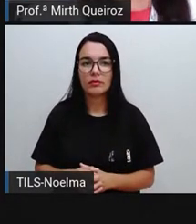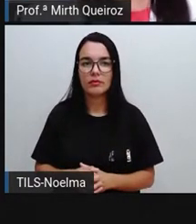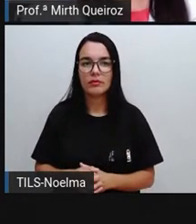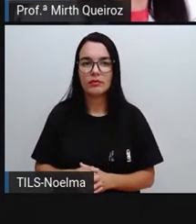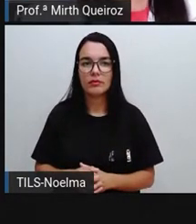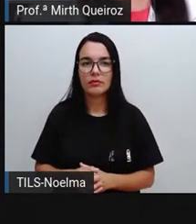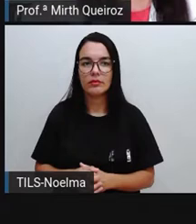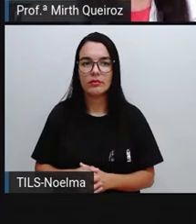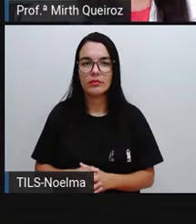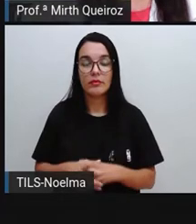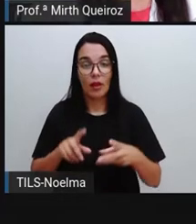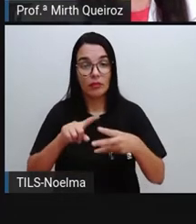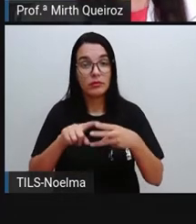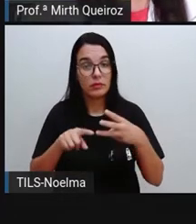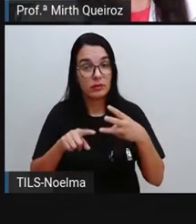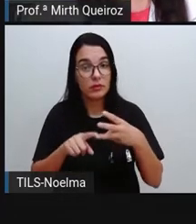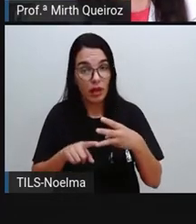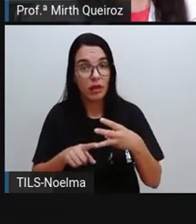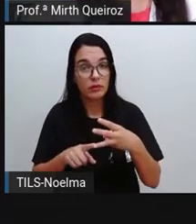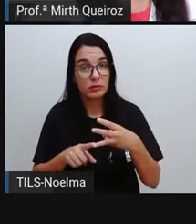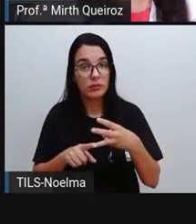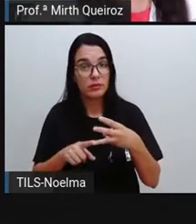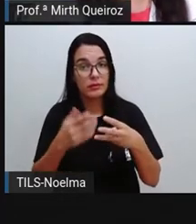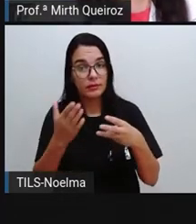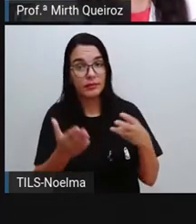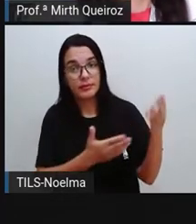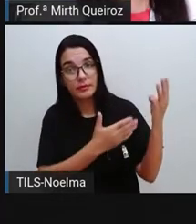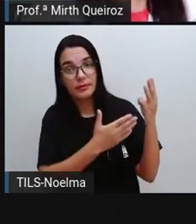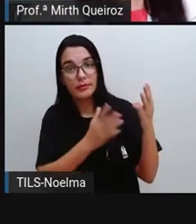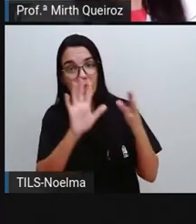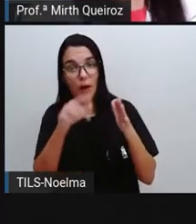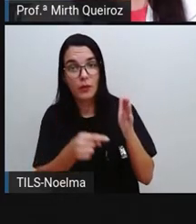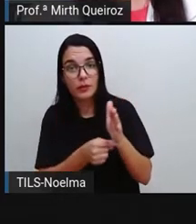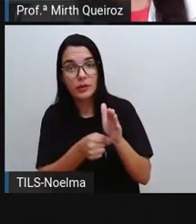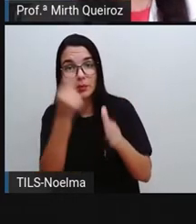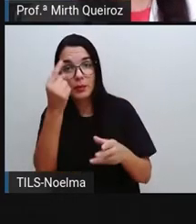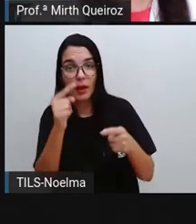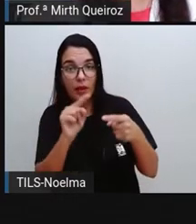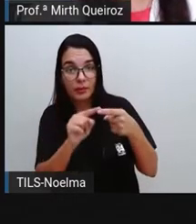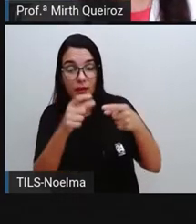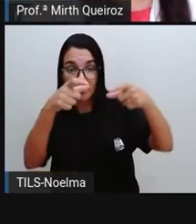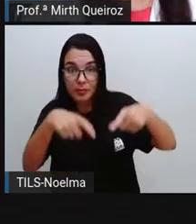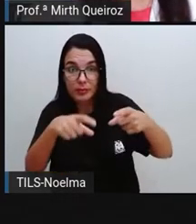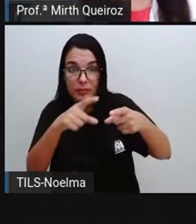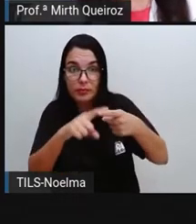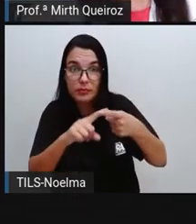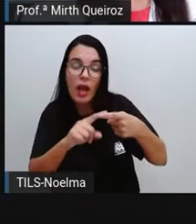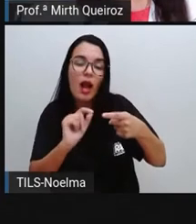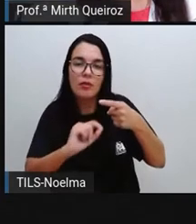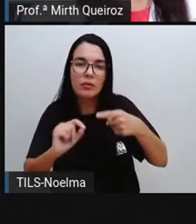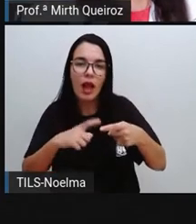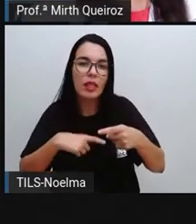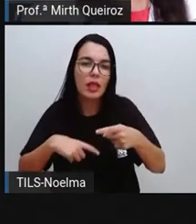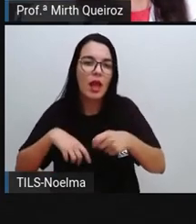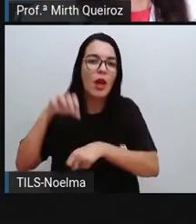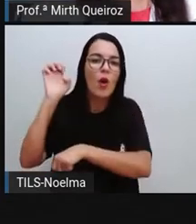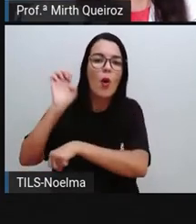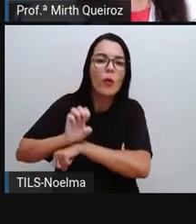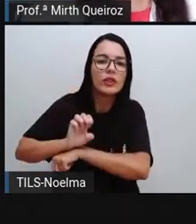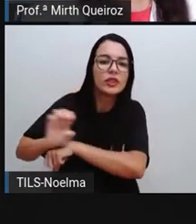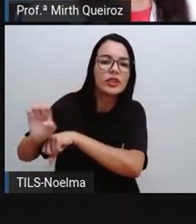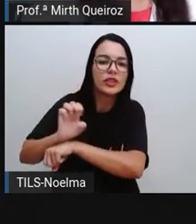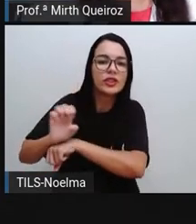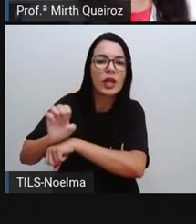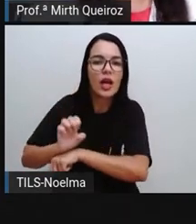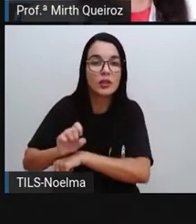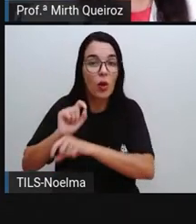Essas são as três atividades econômicas. No setor primário, ele está classificado